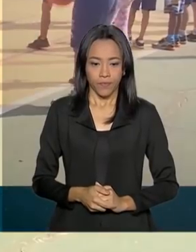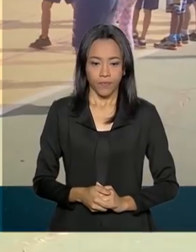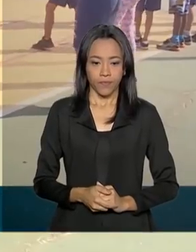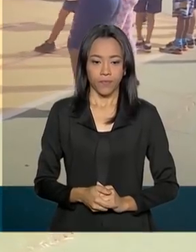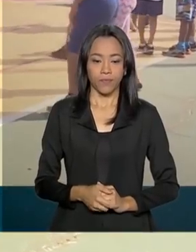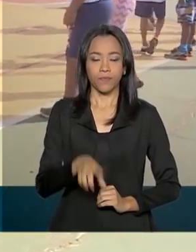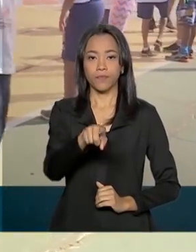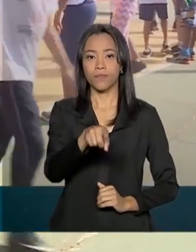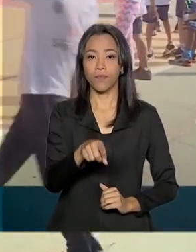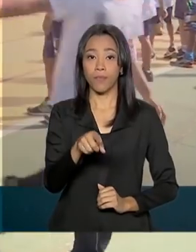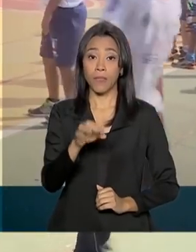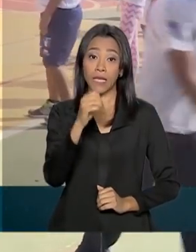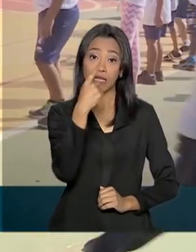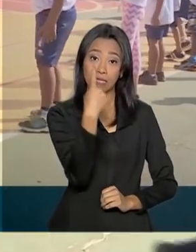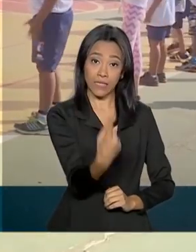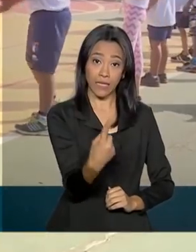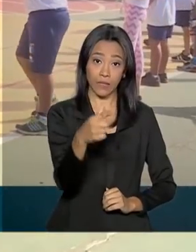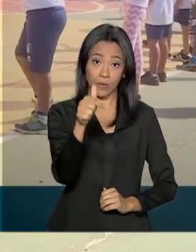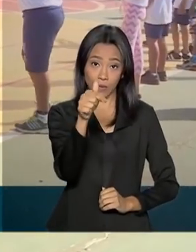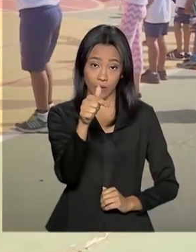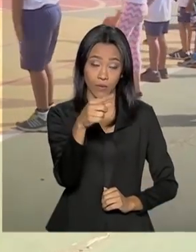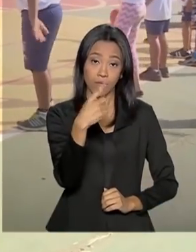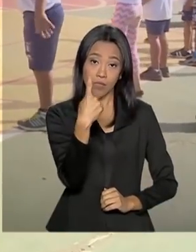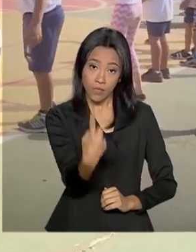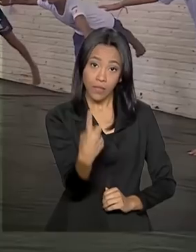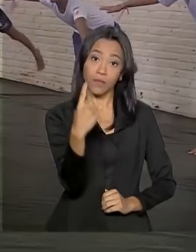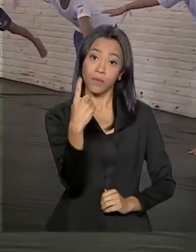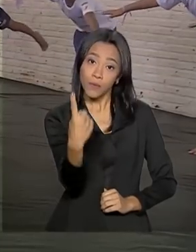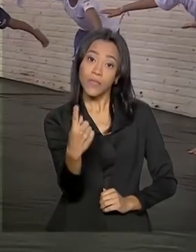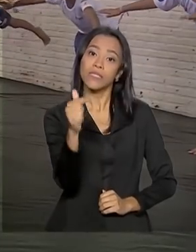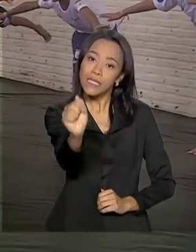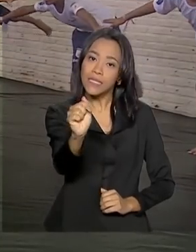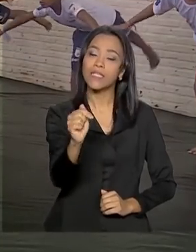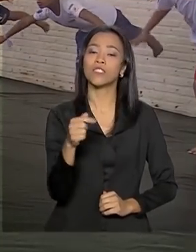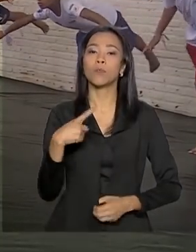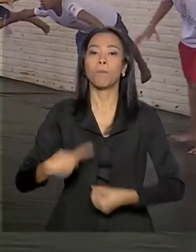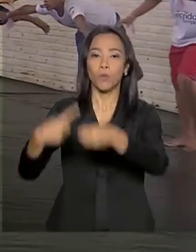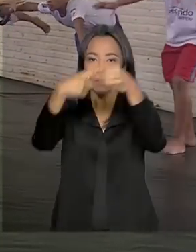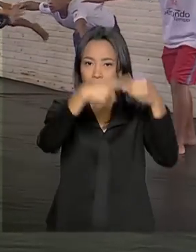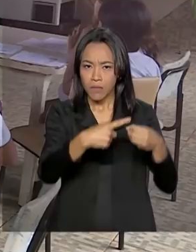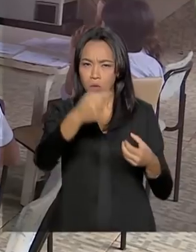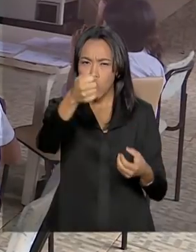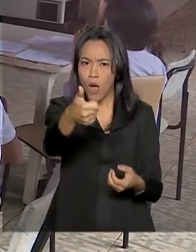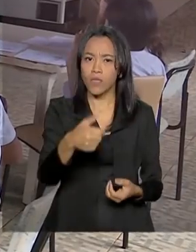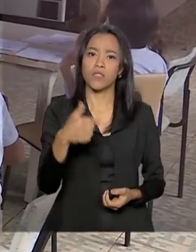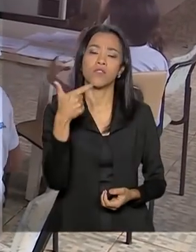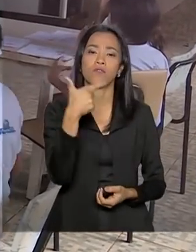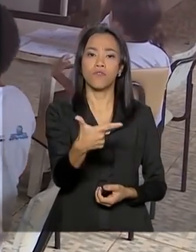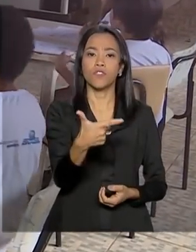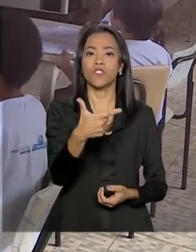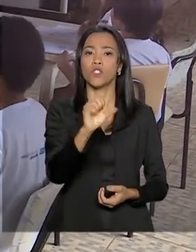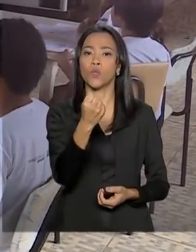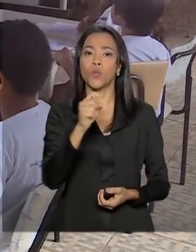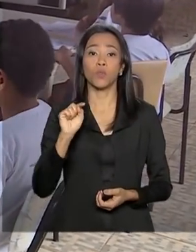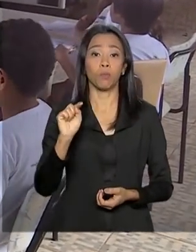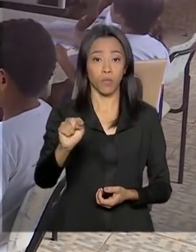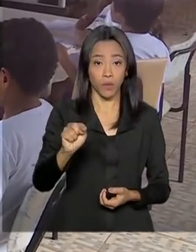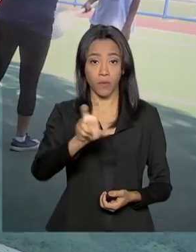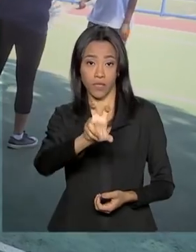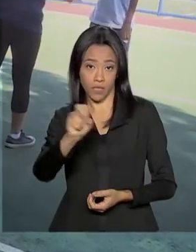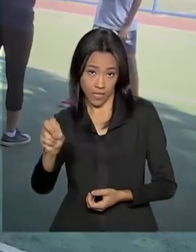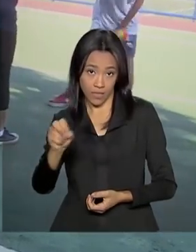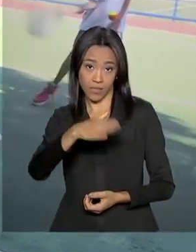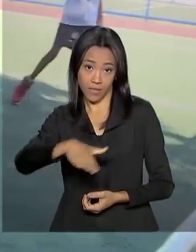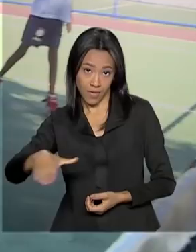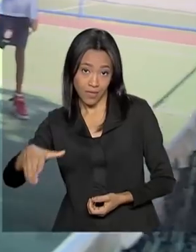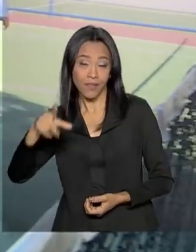Em 117 municípios em todo o país, quase 28 mil e 500 crianças e jovens